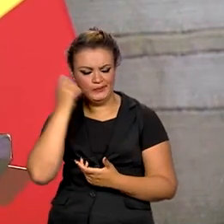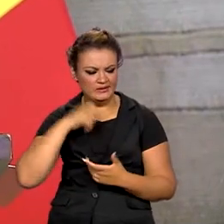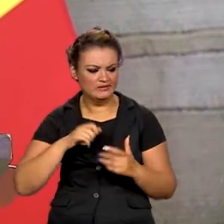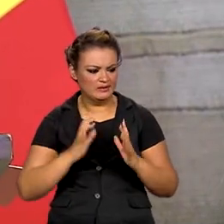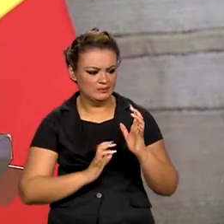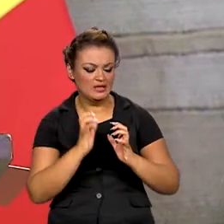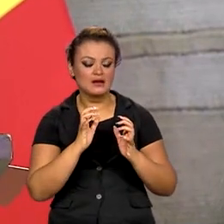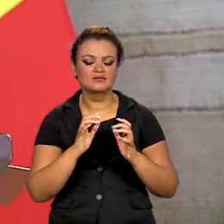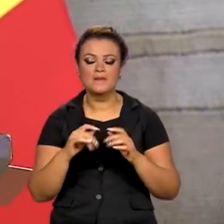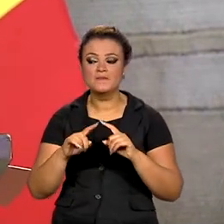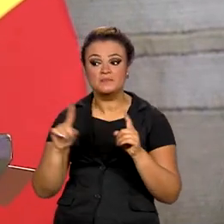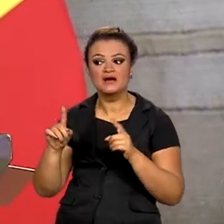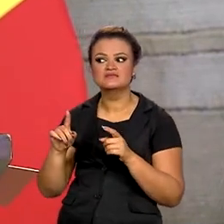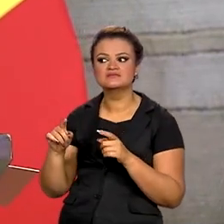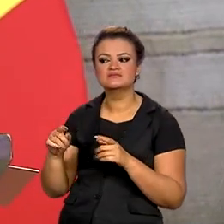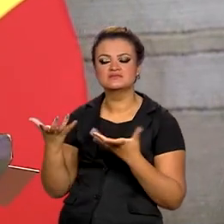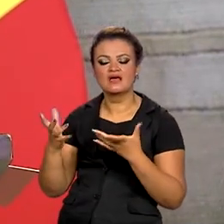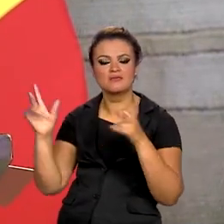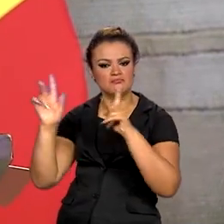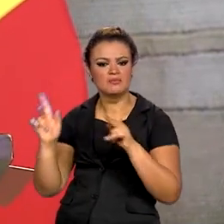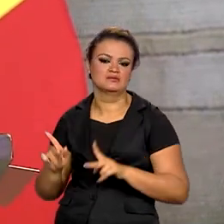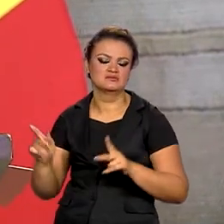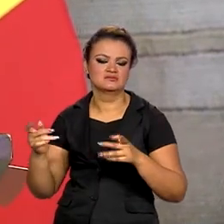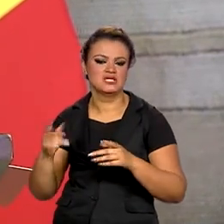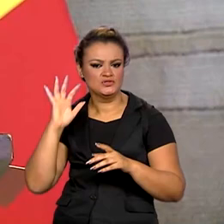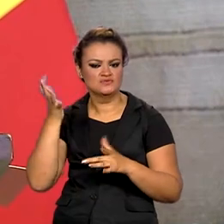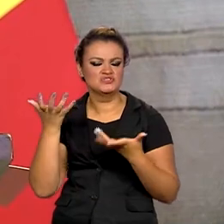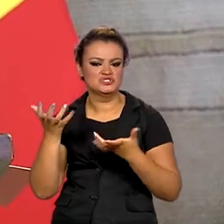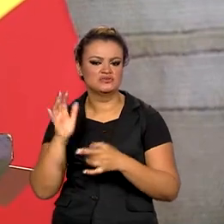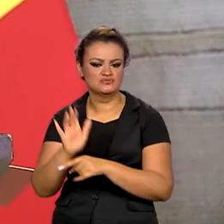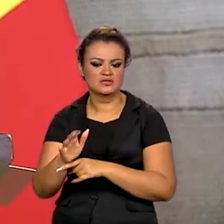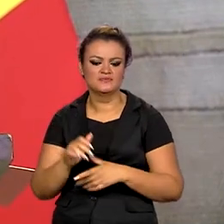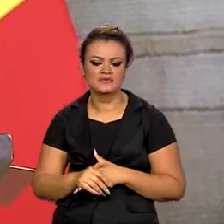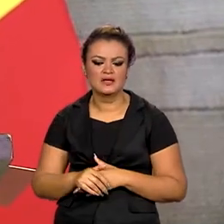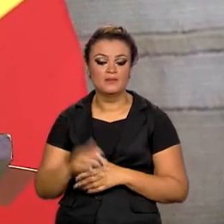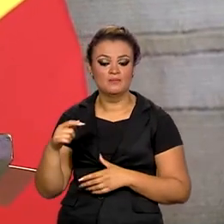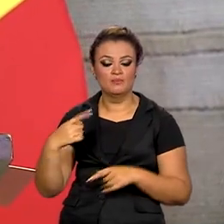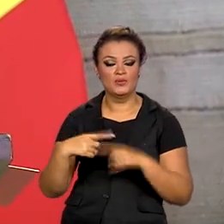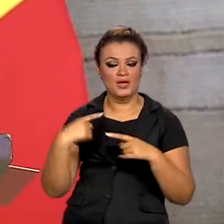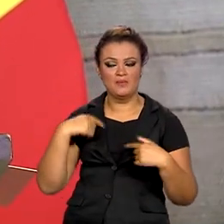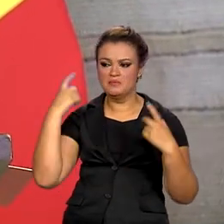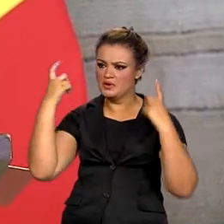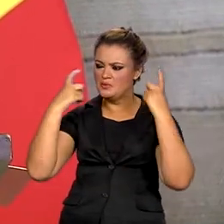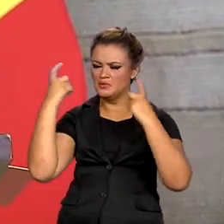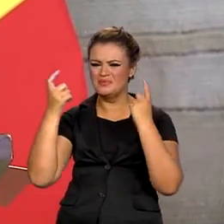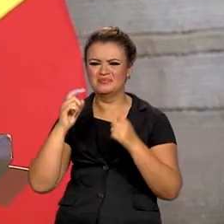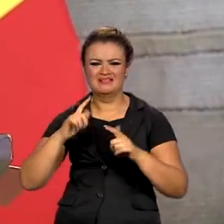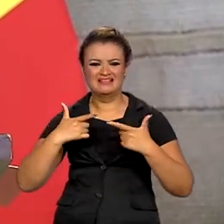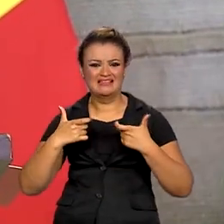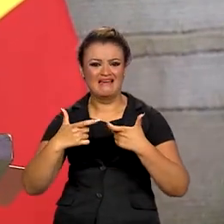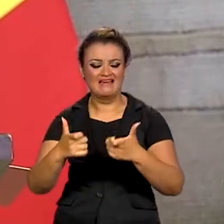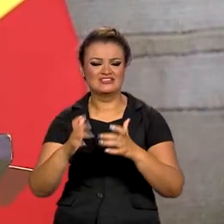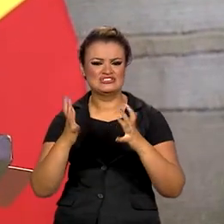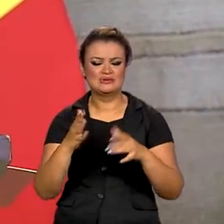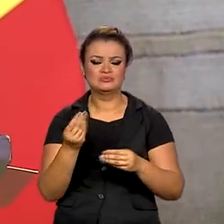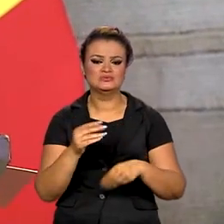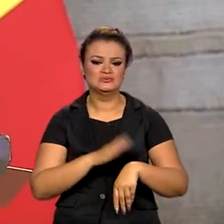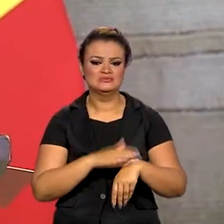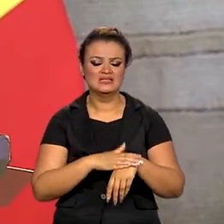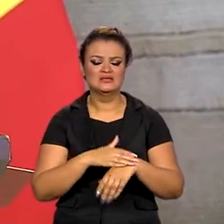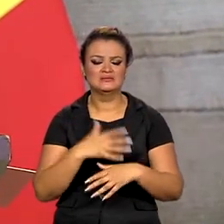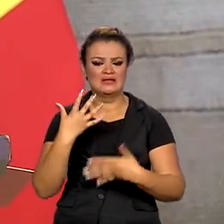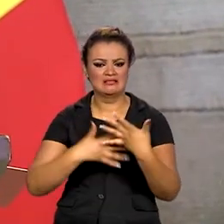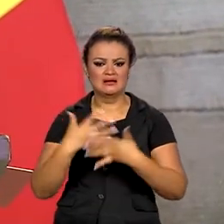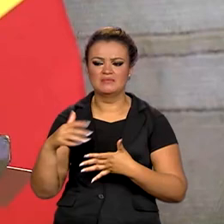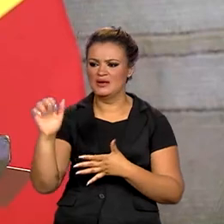o conflito. Falei da nossa preocupação com os efeitos da guerra que extrapola o continente